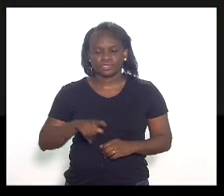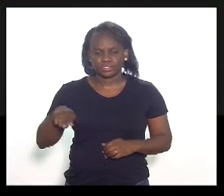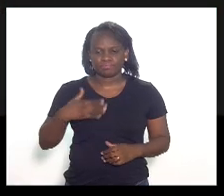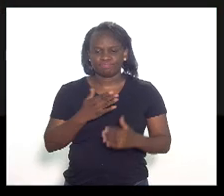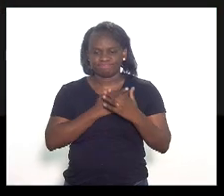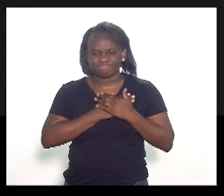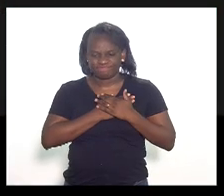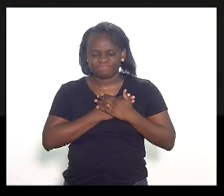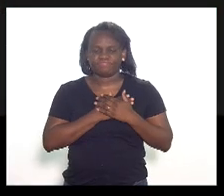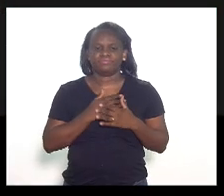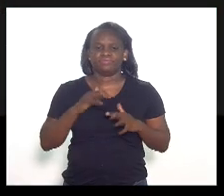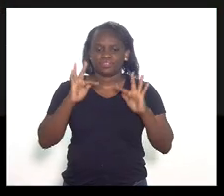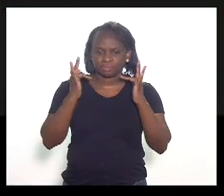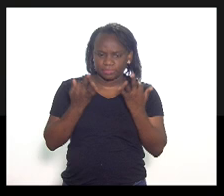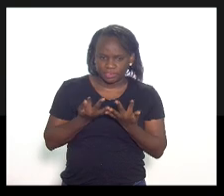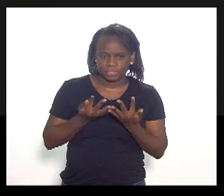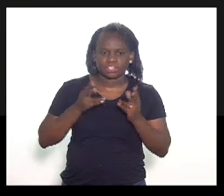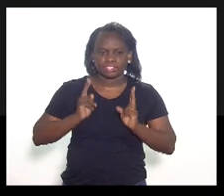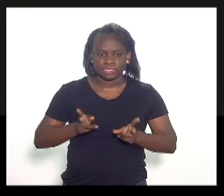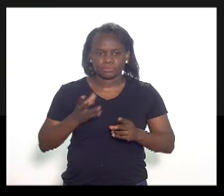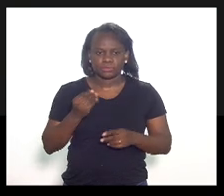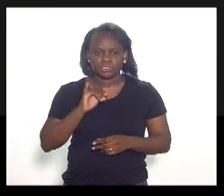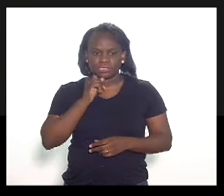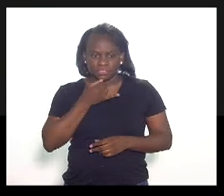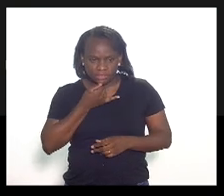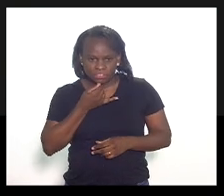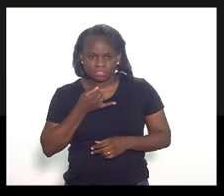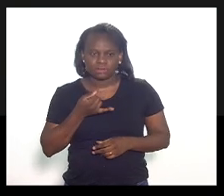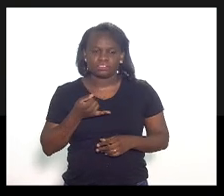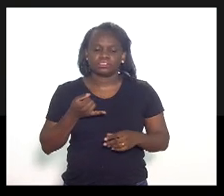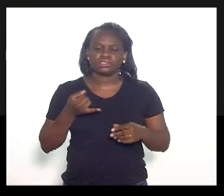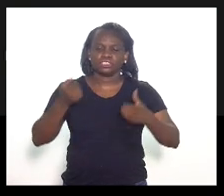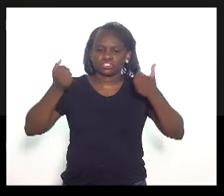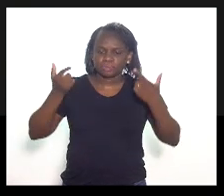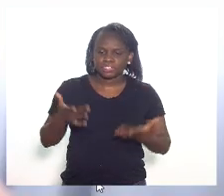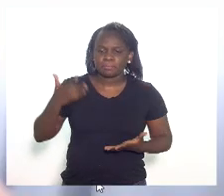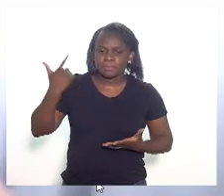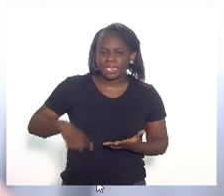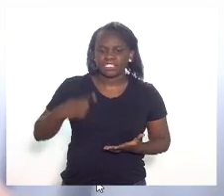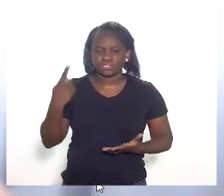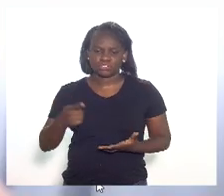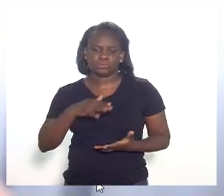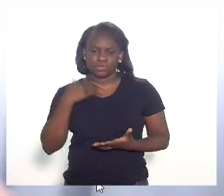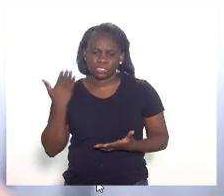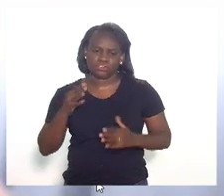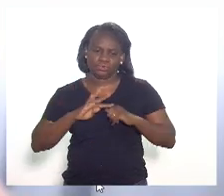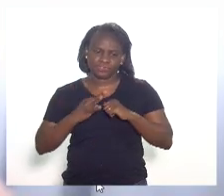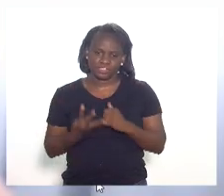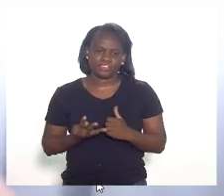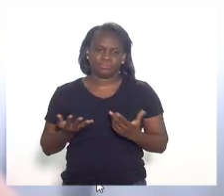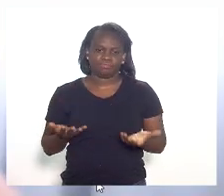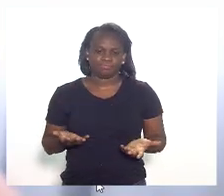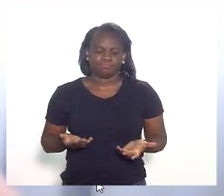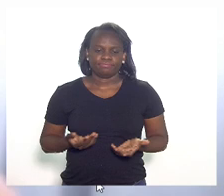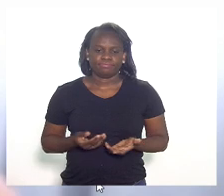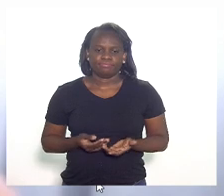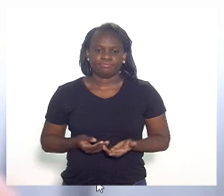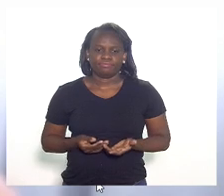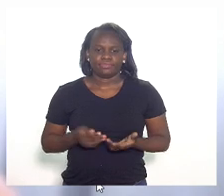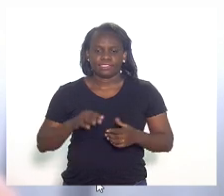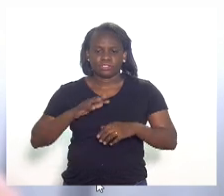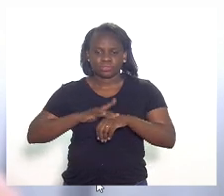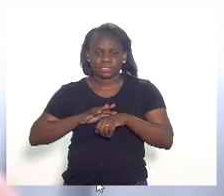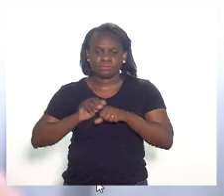Nossa solidariedade à família. E é sempre muito triste fazer menção a mais uma vítima de Covid, essa